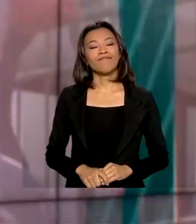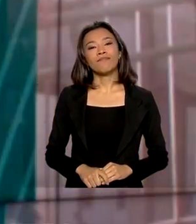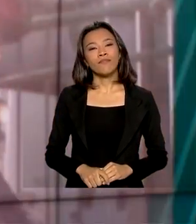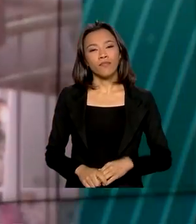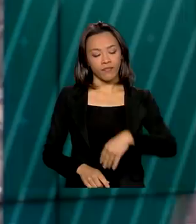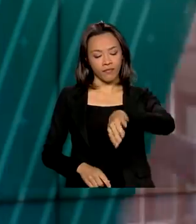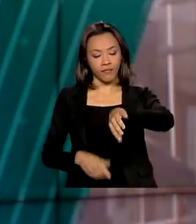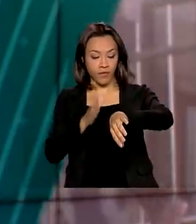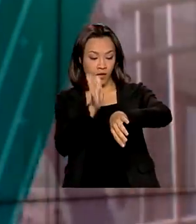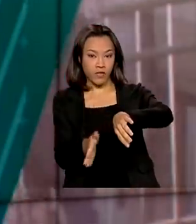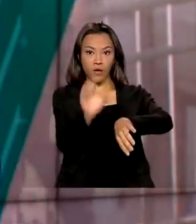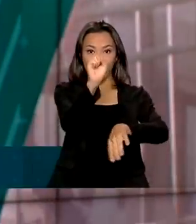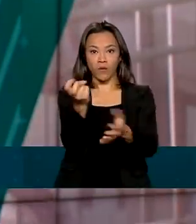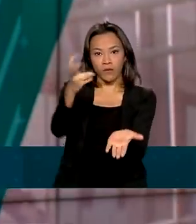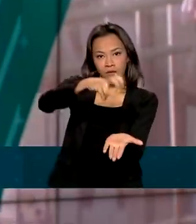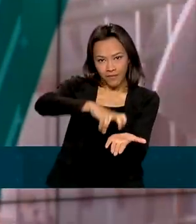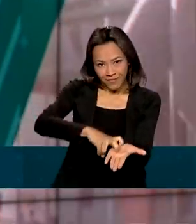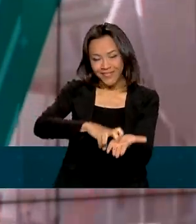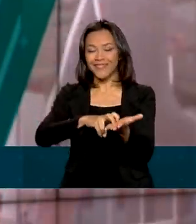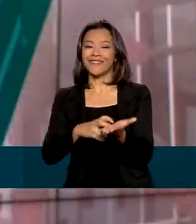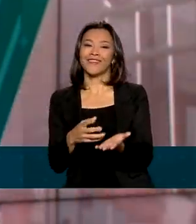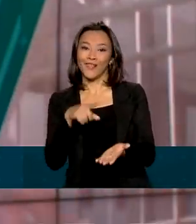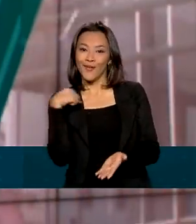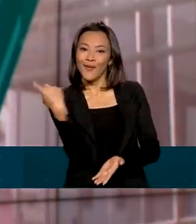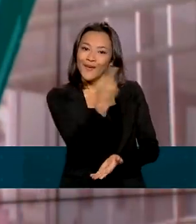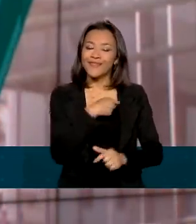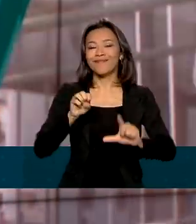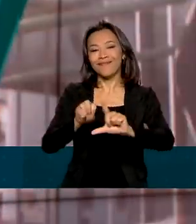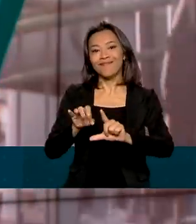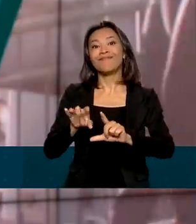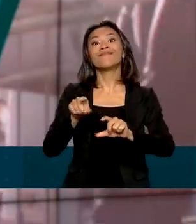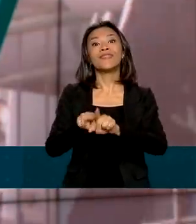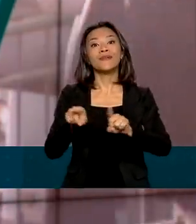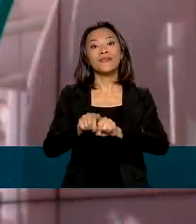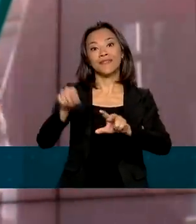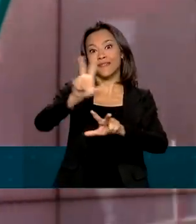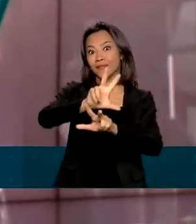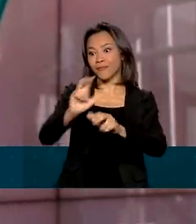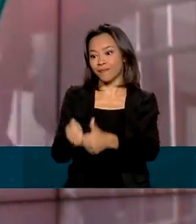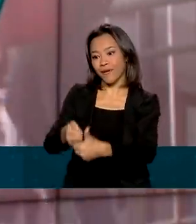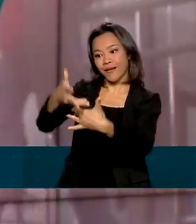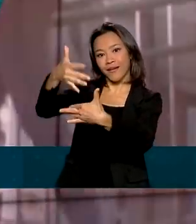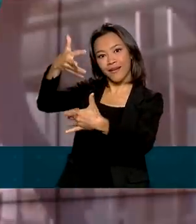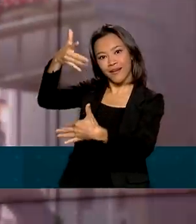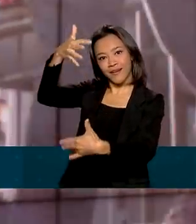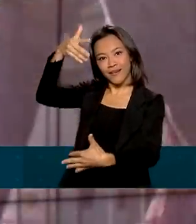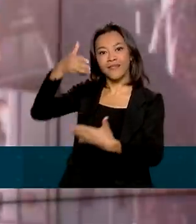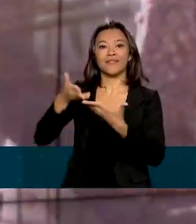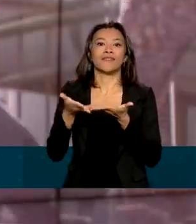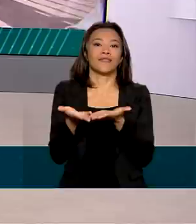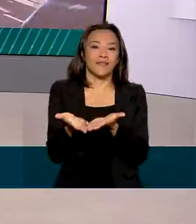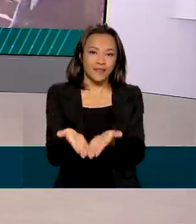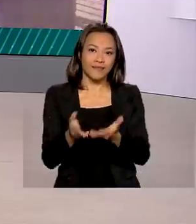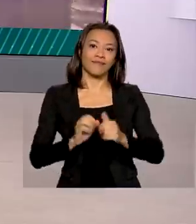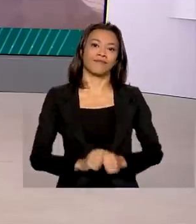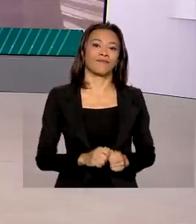Agora, 8 horas da manhã, nós estamos ao vivo também pelas redes sociais da TV Brasil.